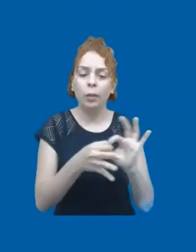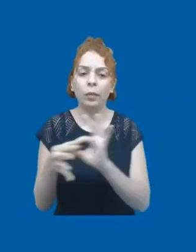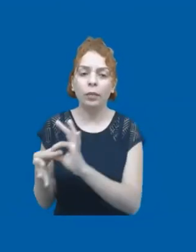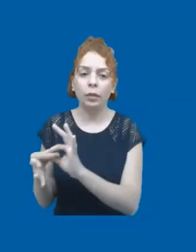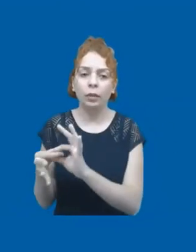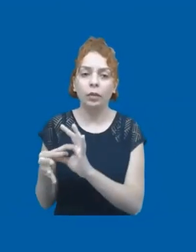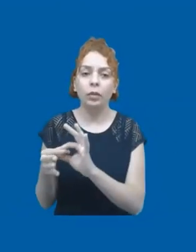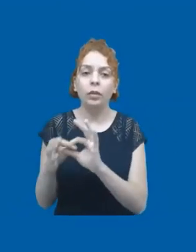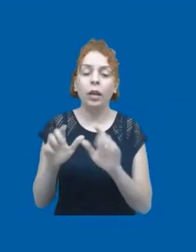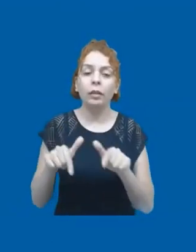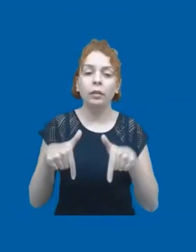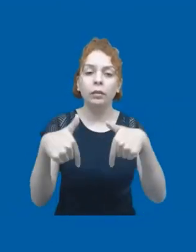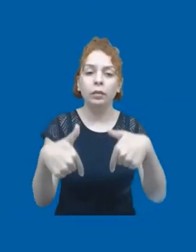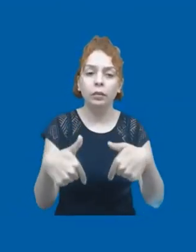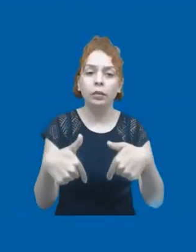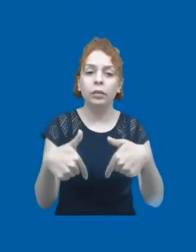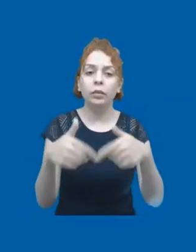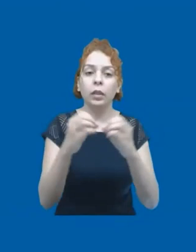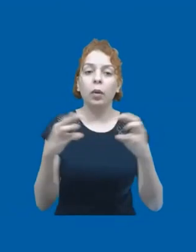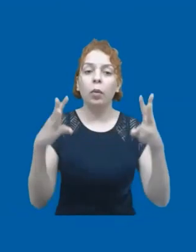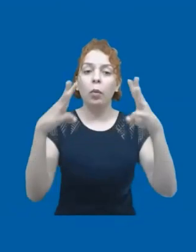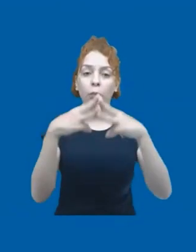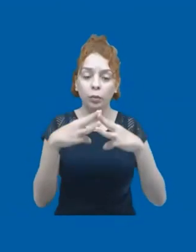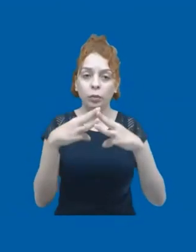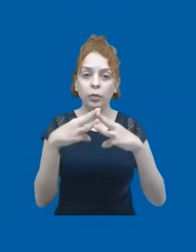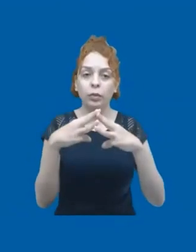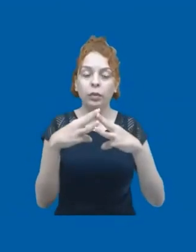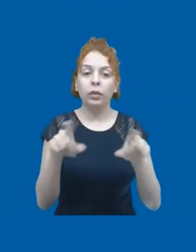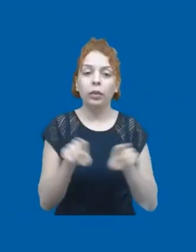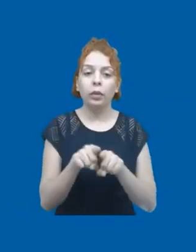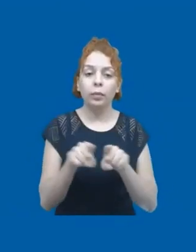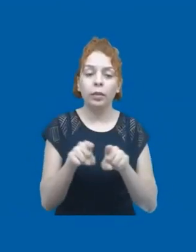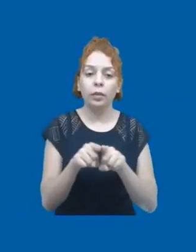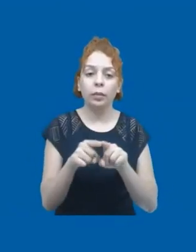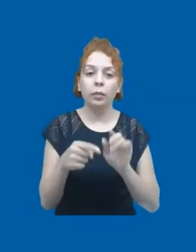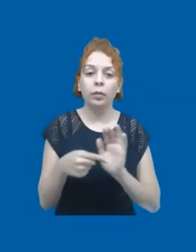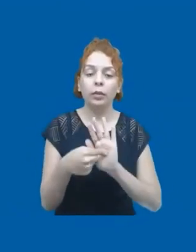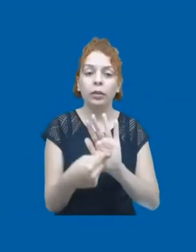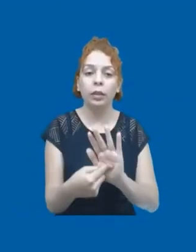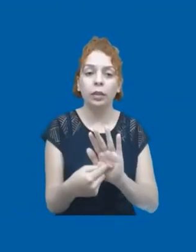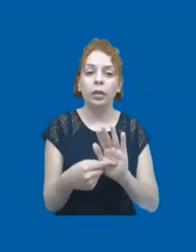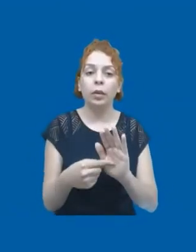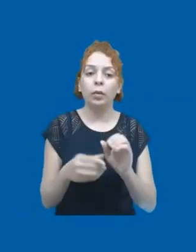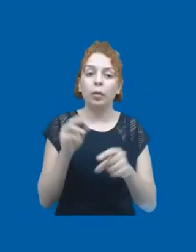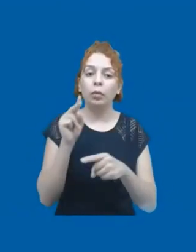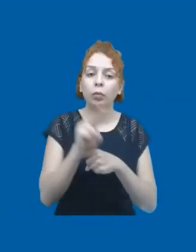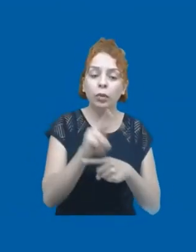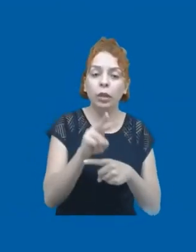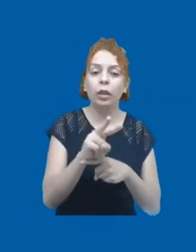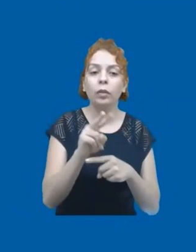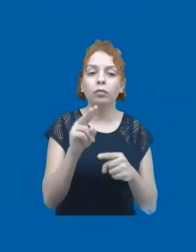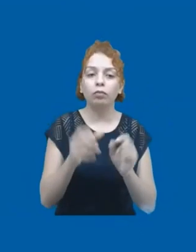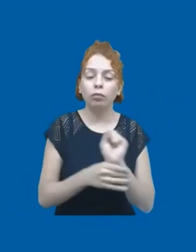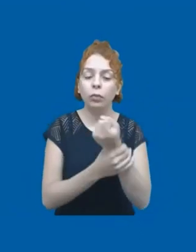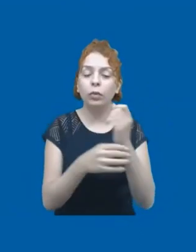da atuação das Nações Unidas e do que entendemos como promoção e proteção dos direitos humanos.